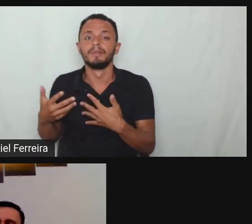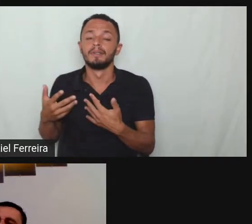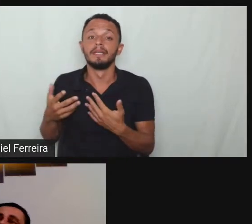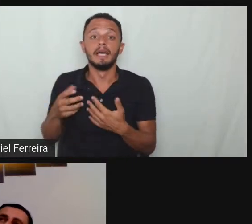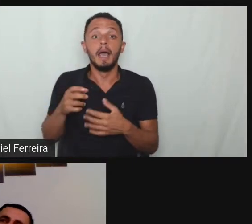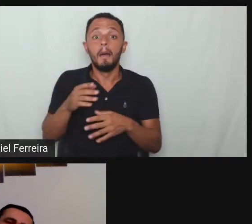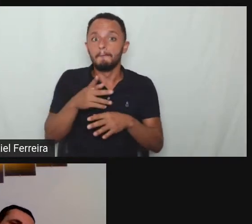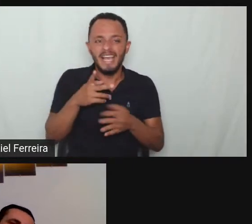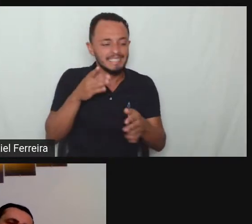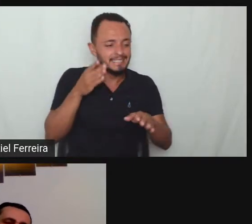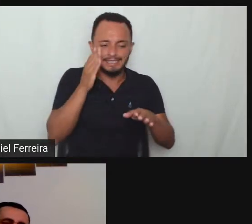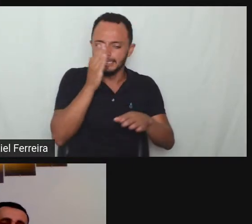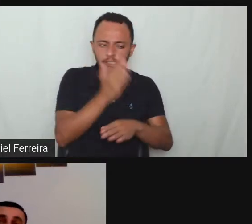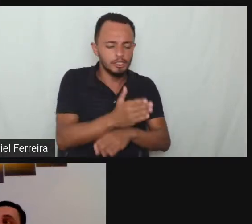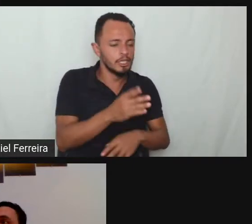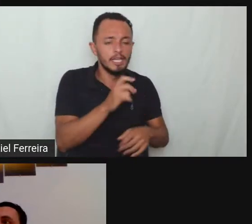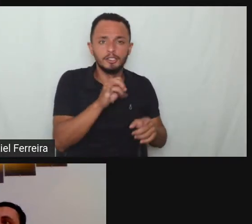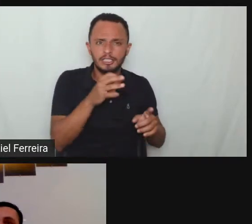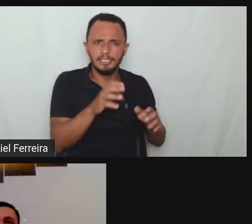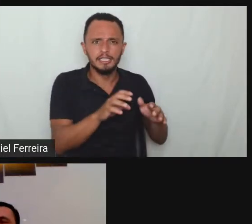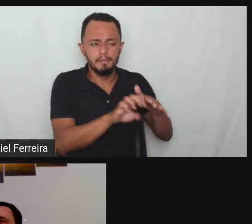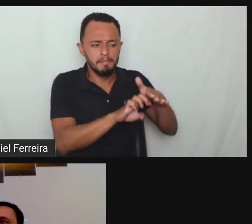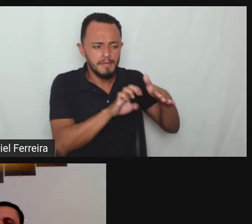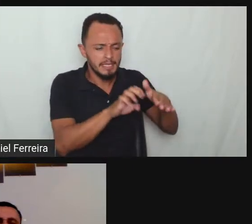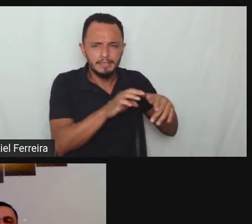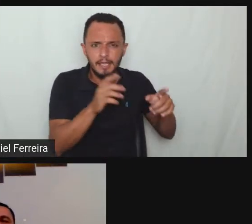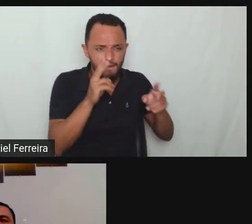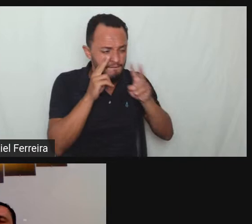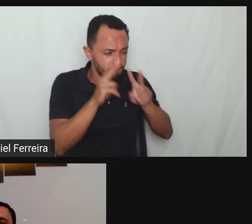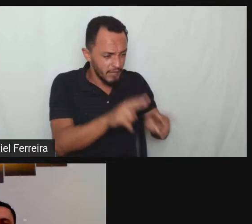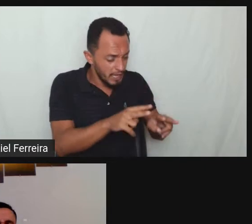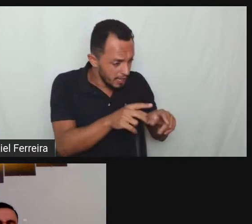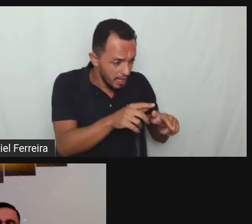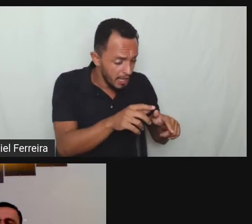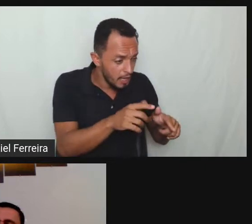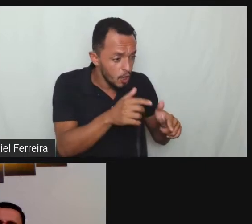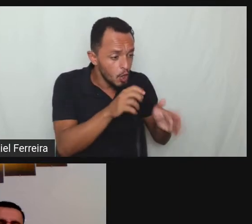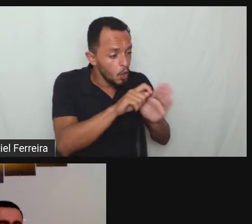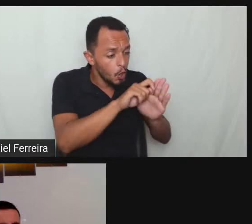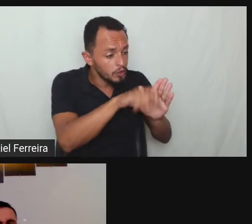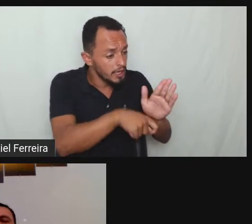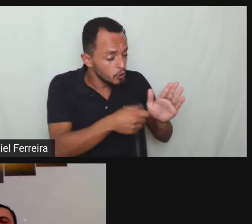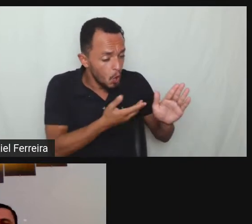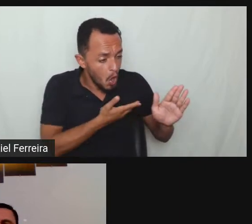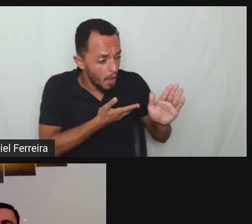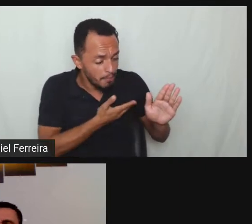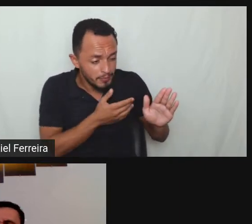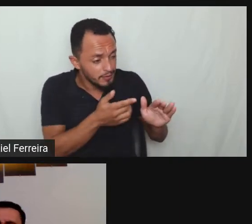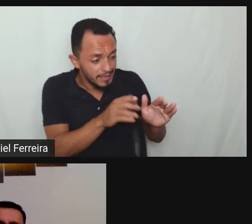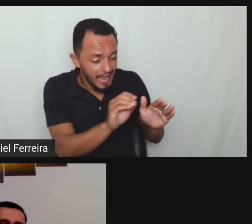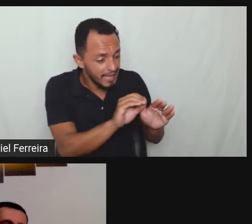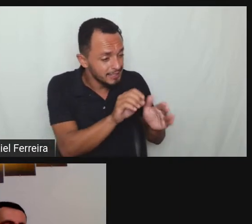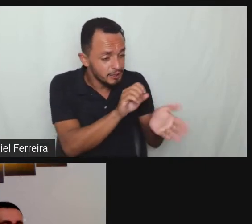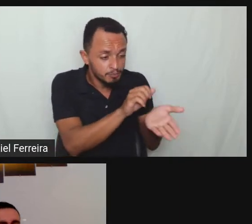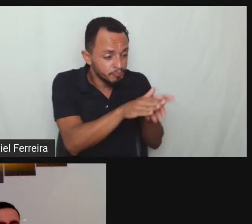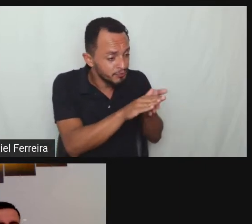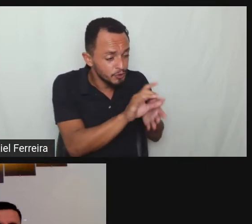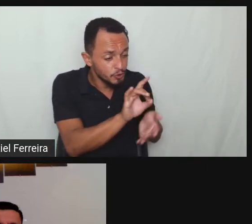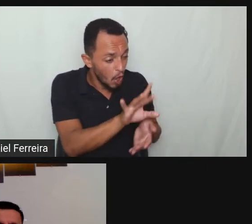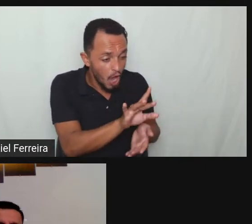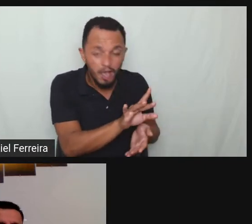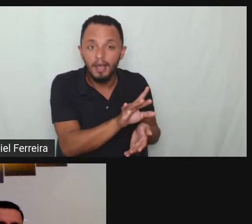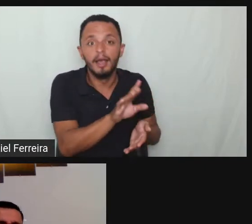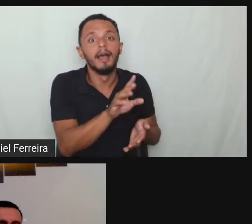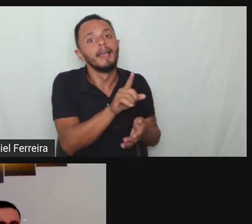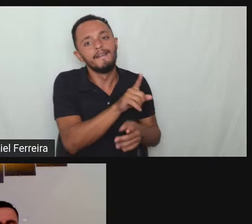não ouve a contratação com uma empresa pequena por exemplo ela tá vendo ali que não contratou um colega que simplesmente demitiu ela pode procurar um escritório